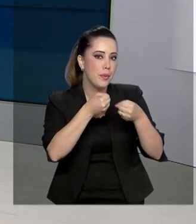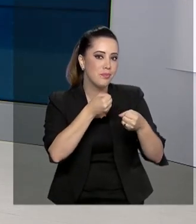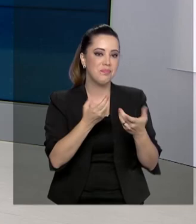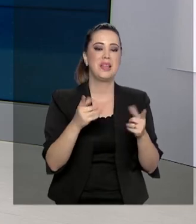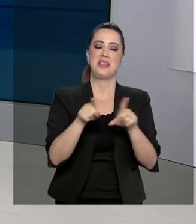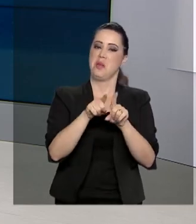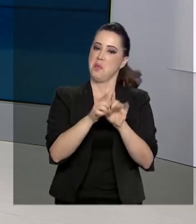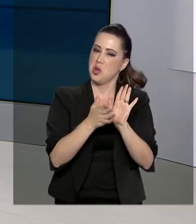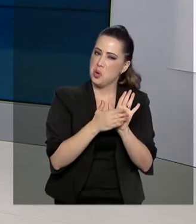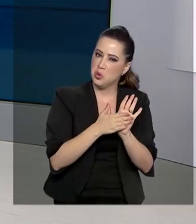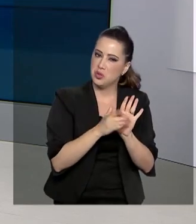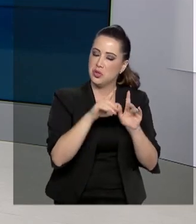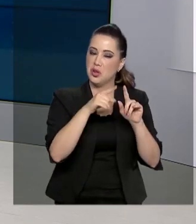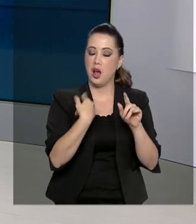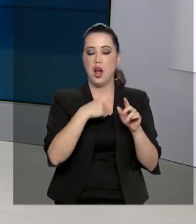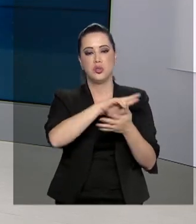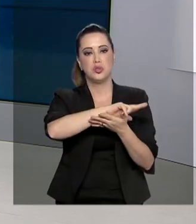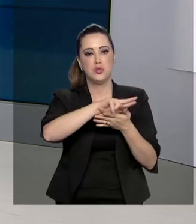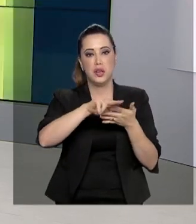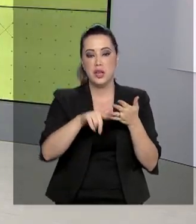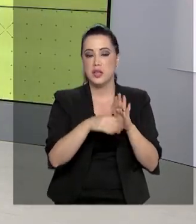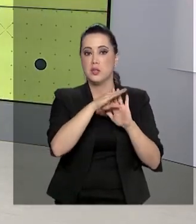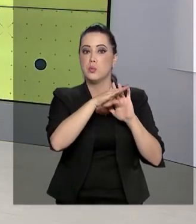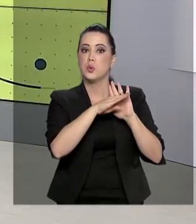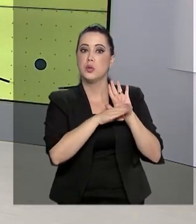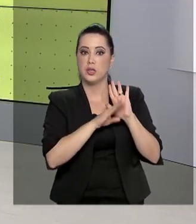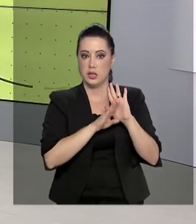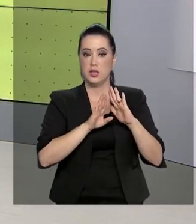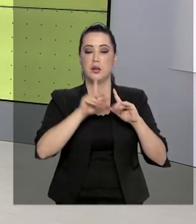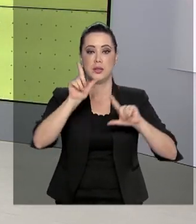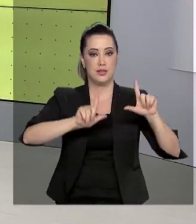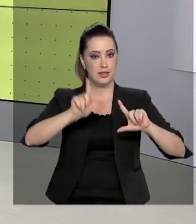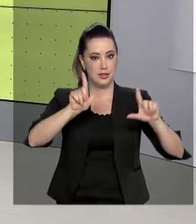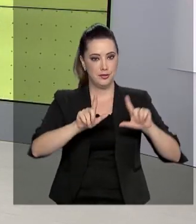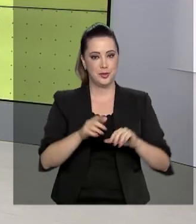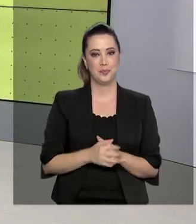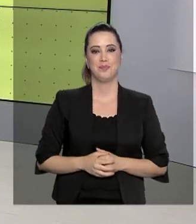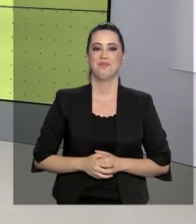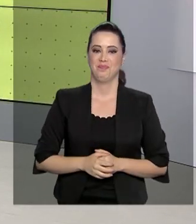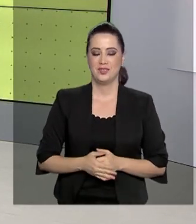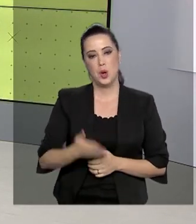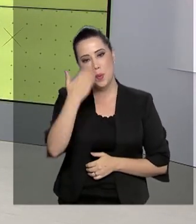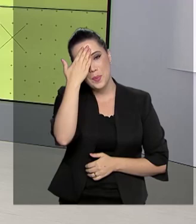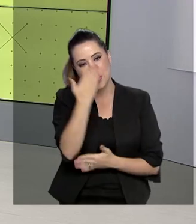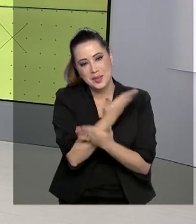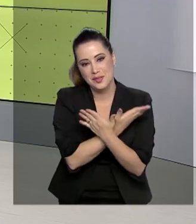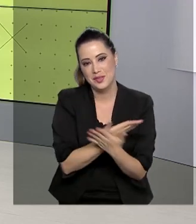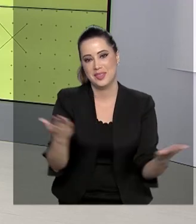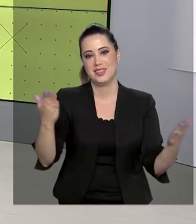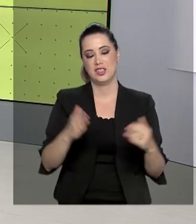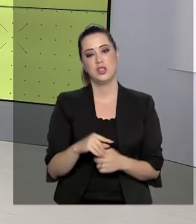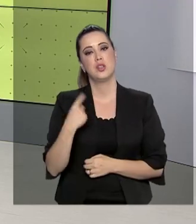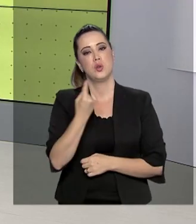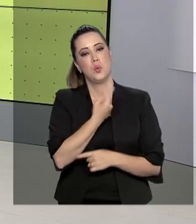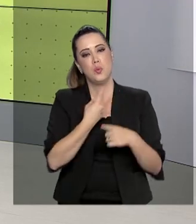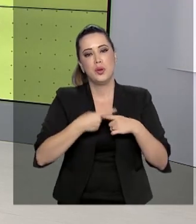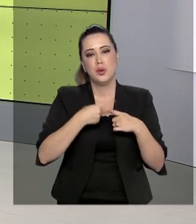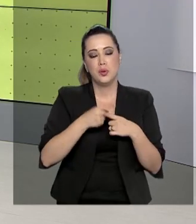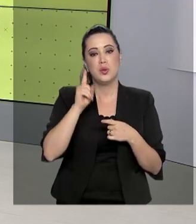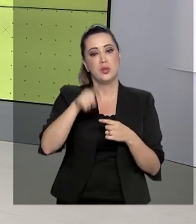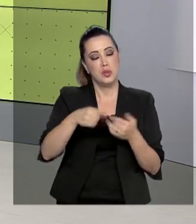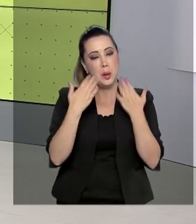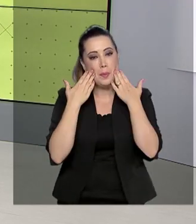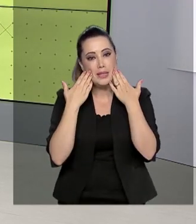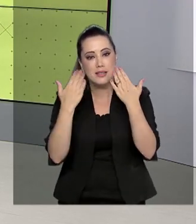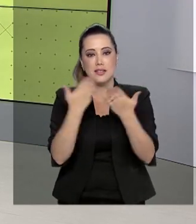foram elogiados o conteúdo de entretenimento da casa e a grade de programação. Muito obrigado a todos vocês. A nossa razão de ser